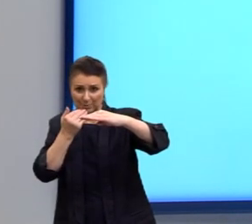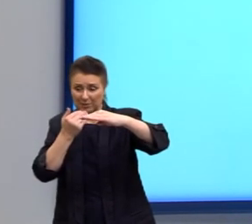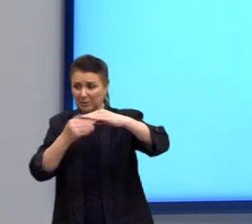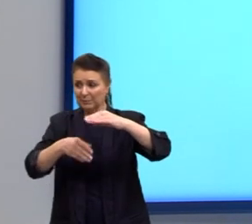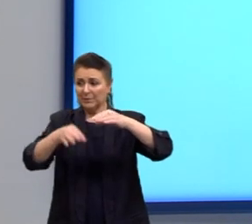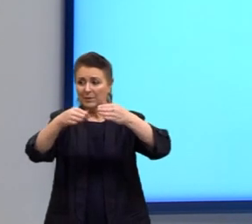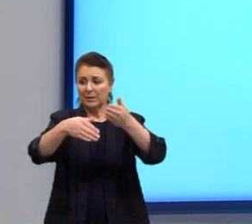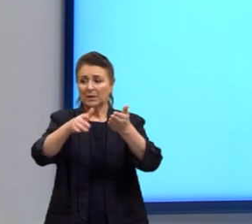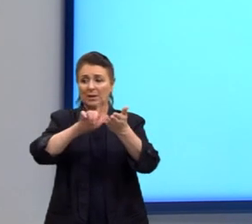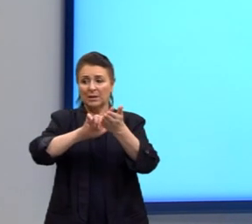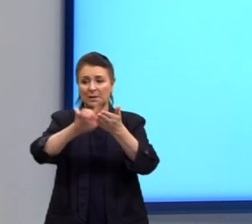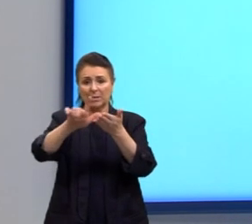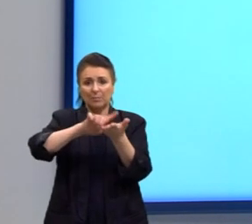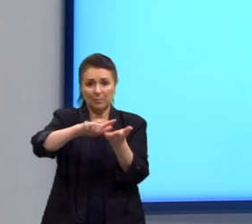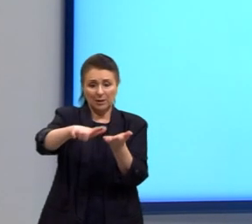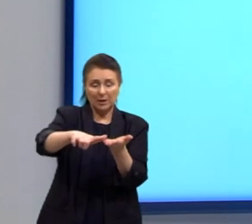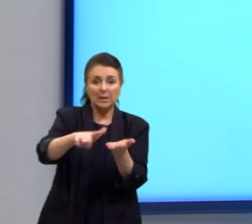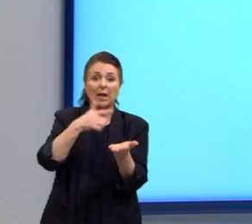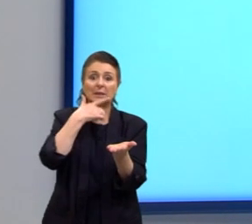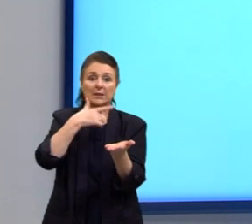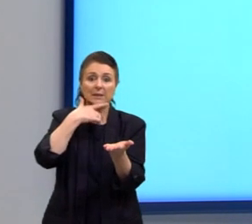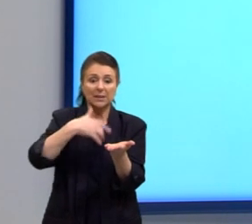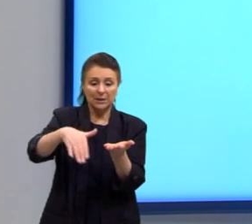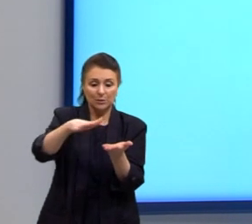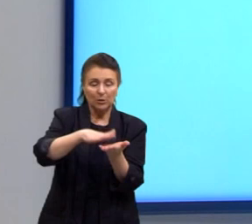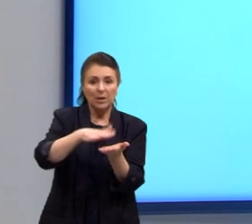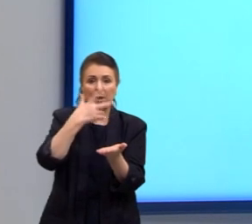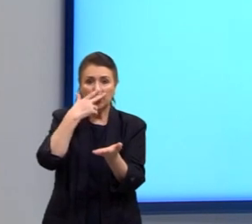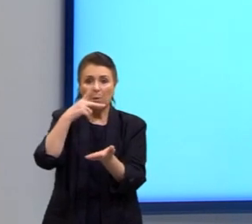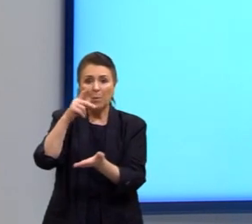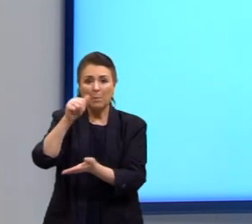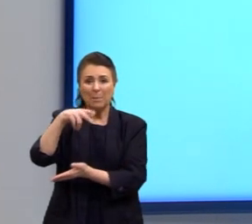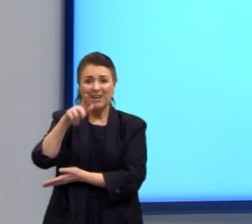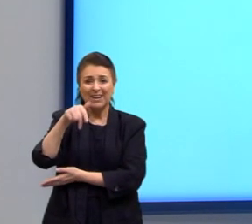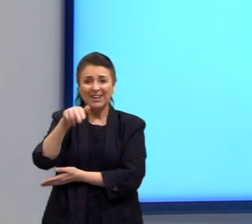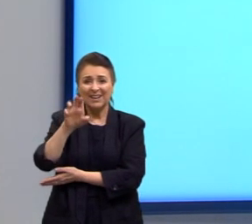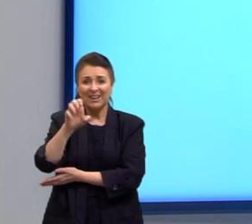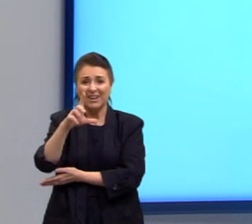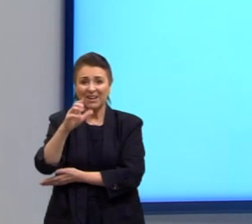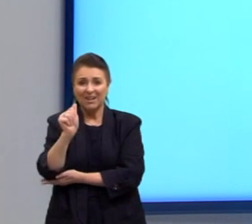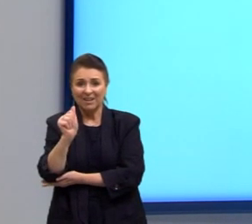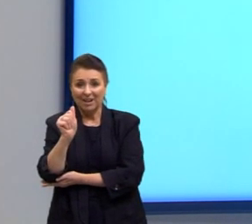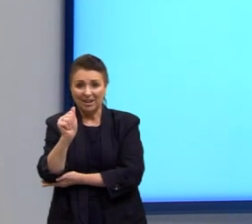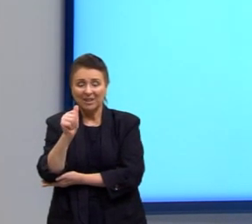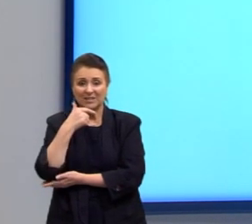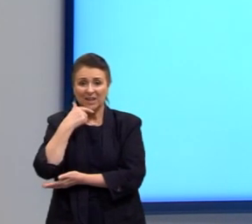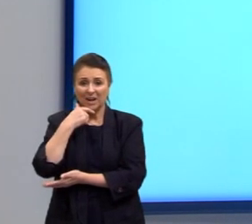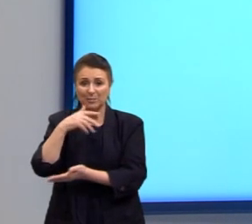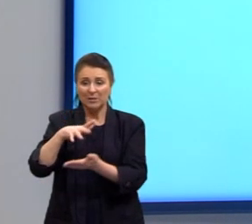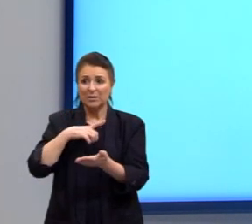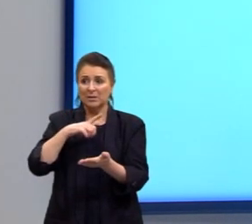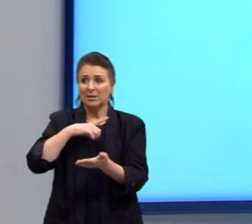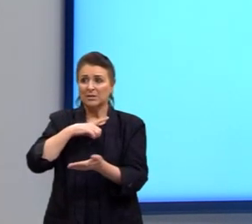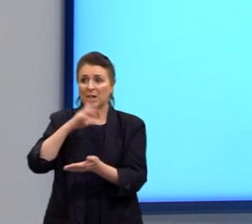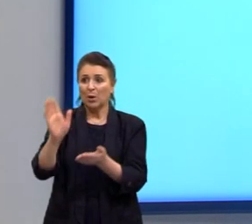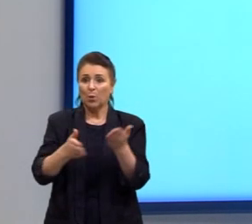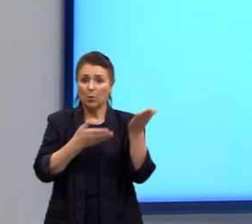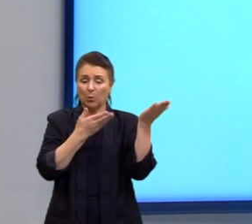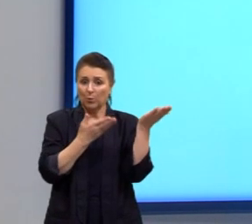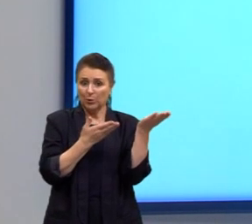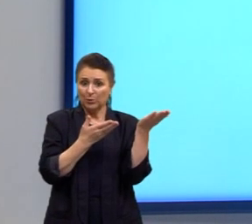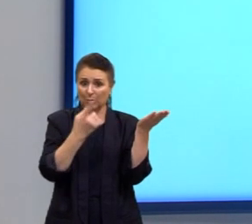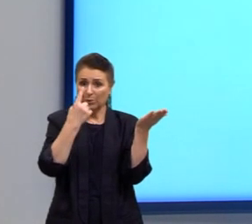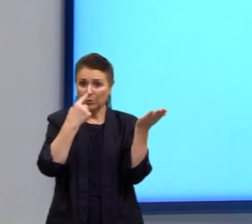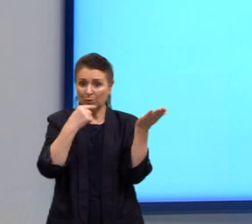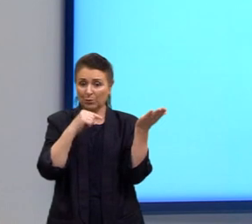que é parecida com a nossa massa da panqueca, um pouquinho mais firme. E nós temos também, chicharron, chicharron,